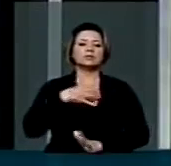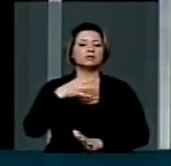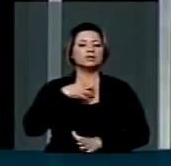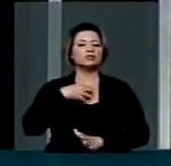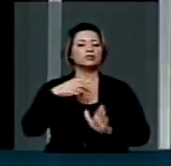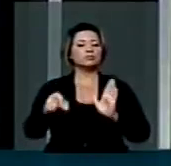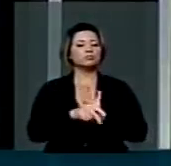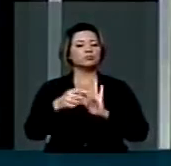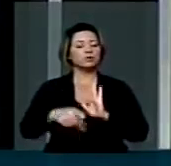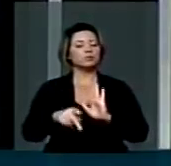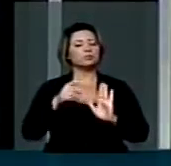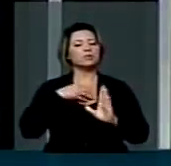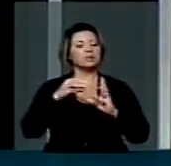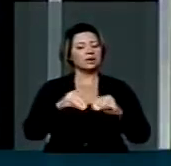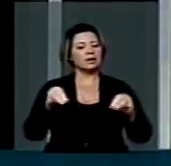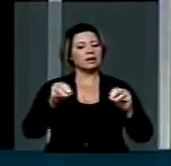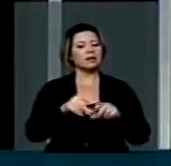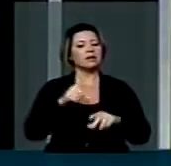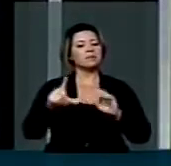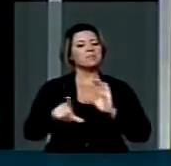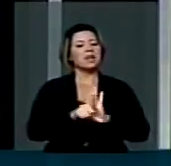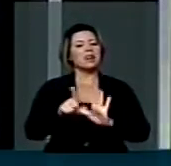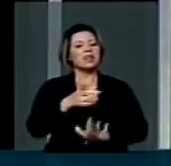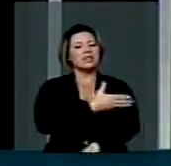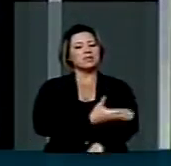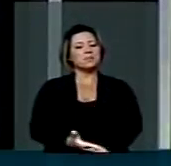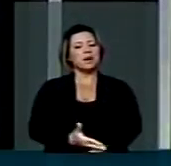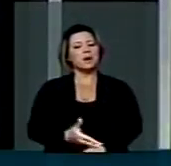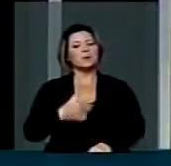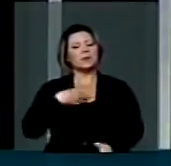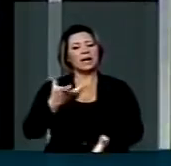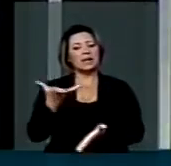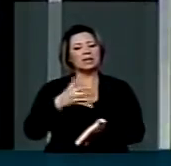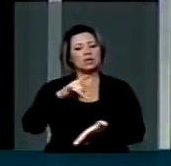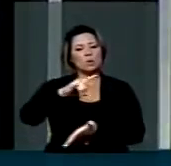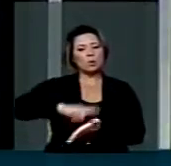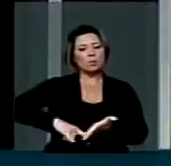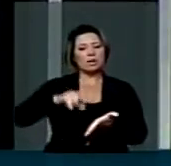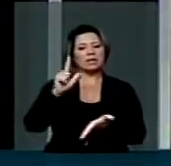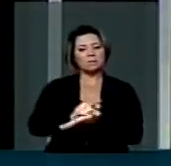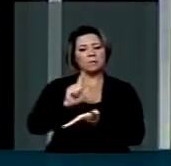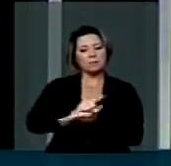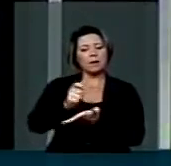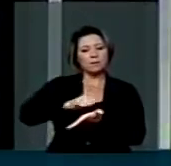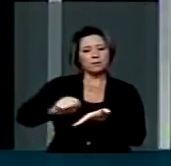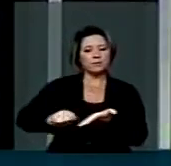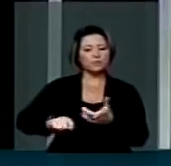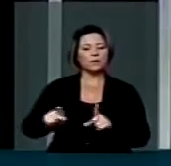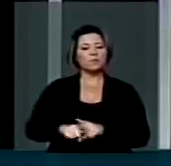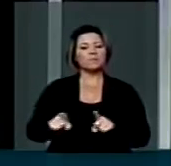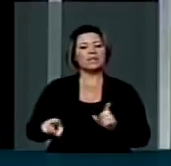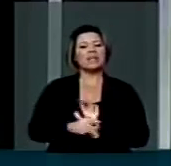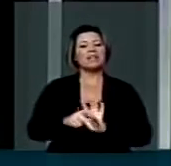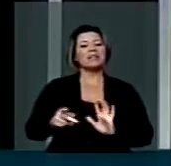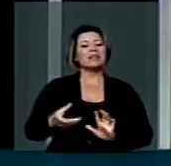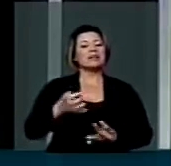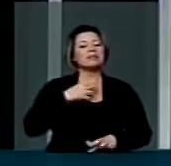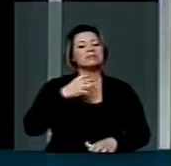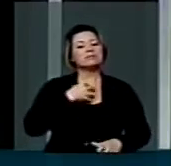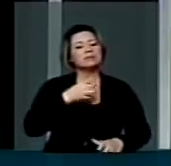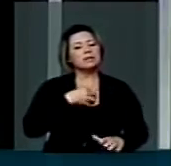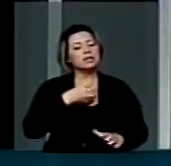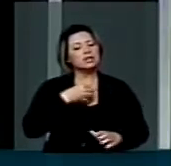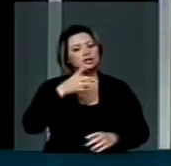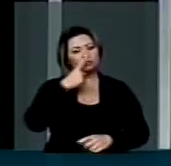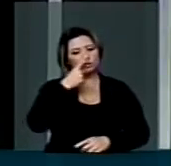a terra deles, embora saibam que a lei do branco exige papel passado. Não é a propriedade, é a terra a